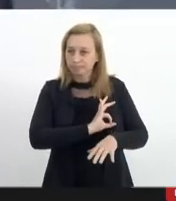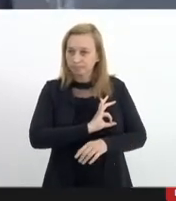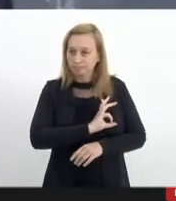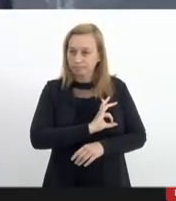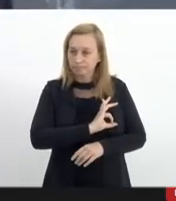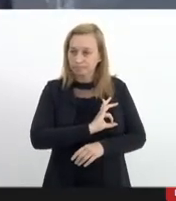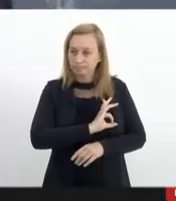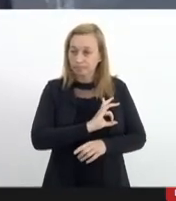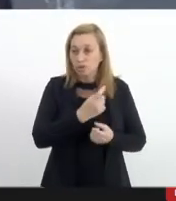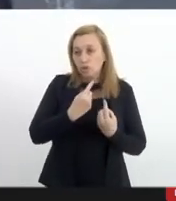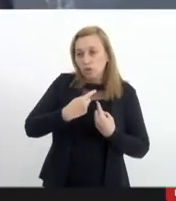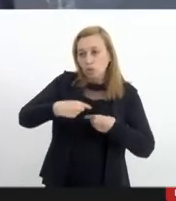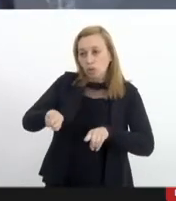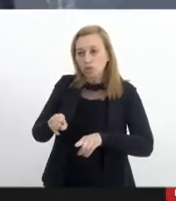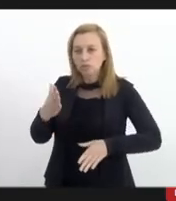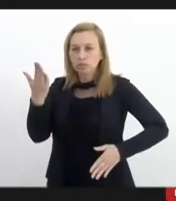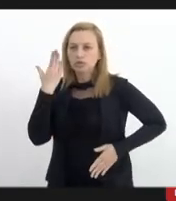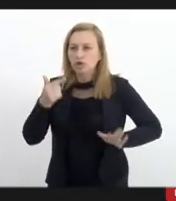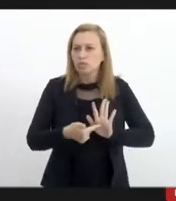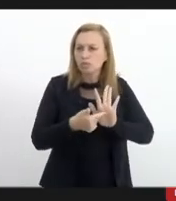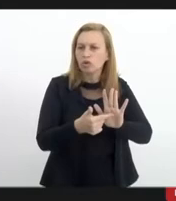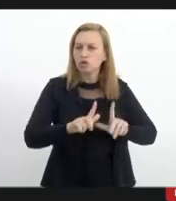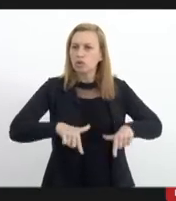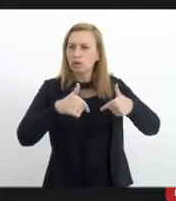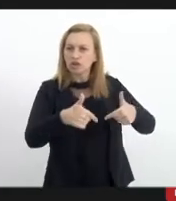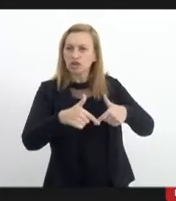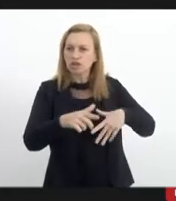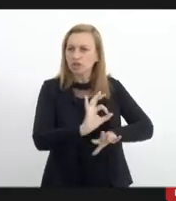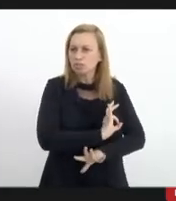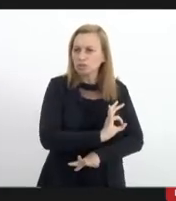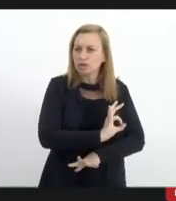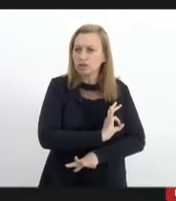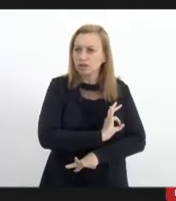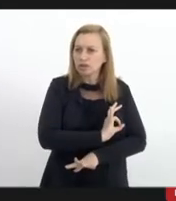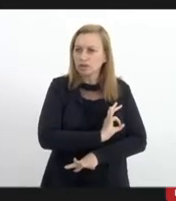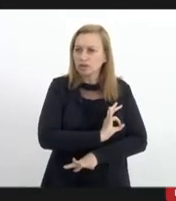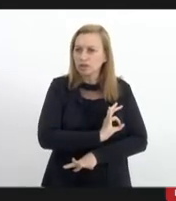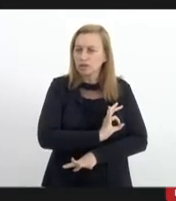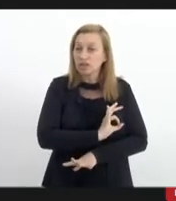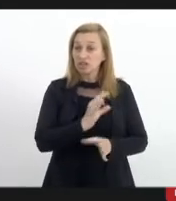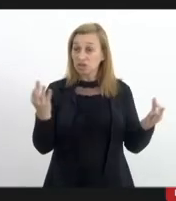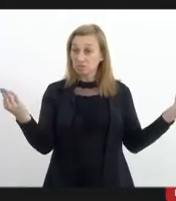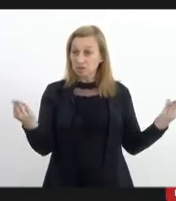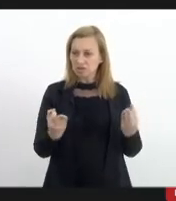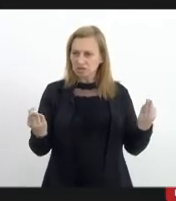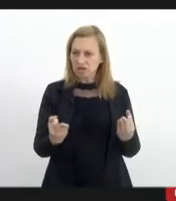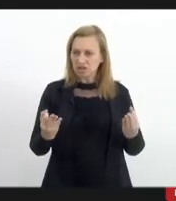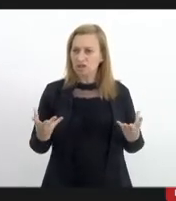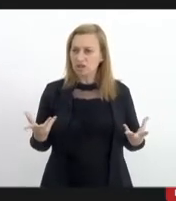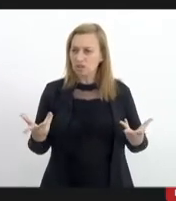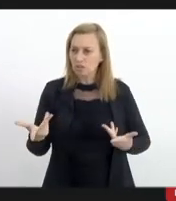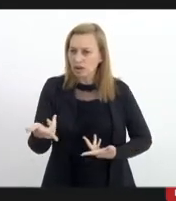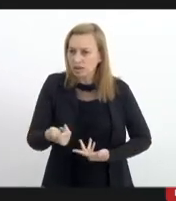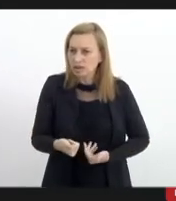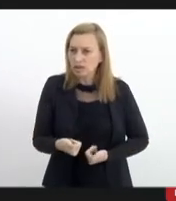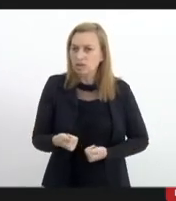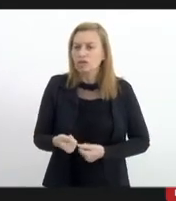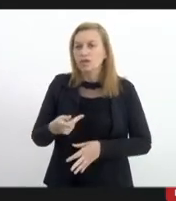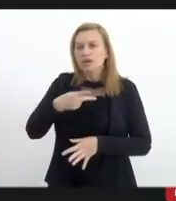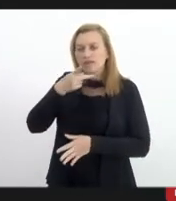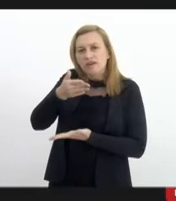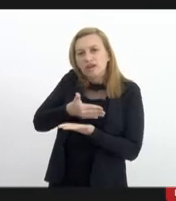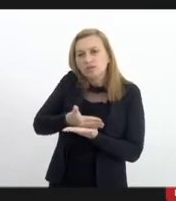contra o tráfico mostra que a ação das polícias é é ineficaz como foi a minha fala aqui no início